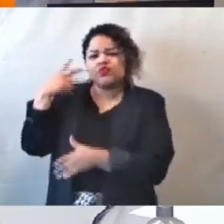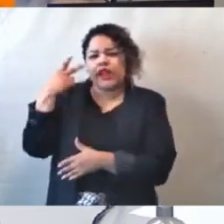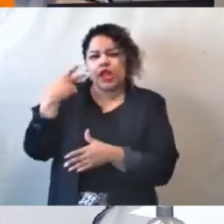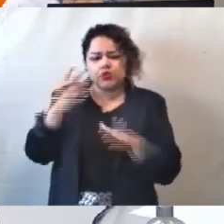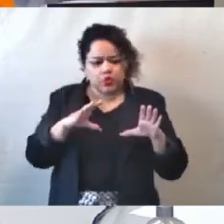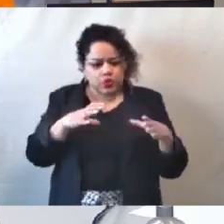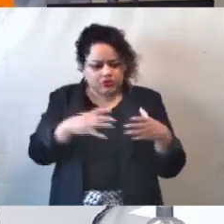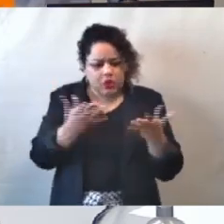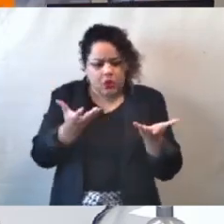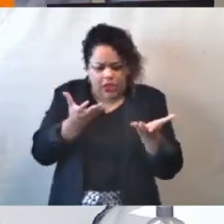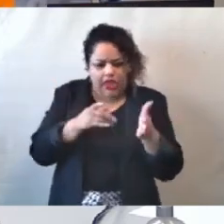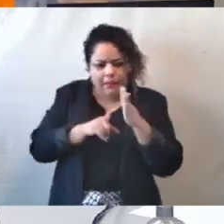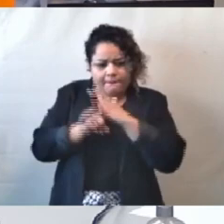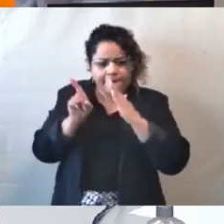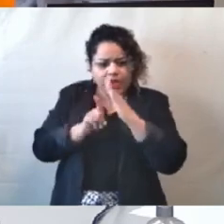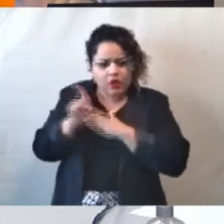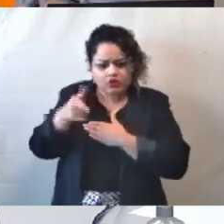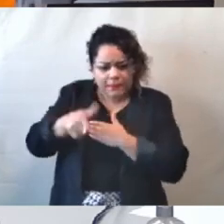deseja fazer alguma pergunta.